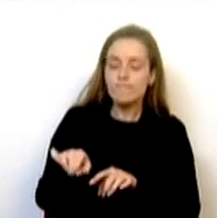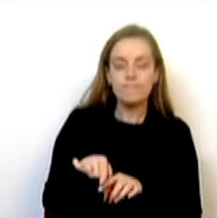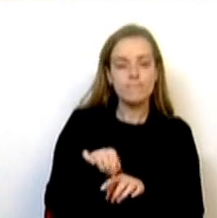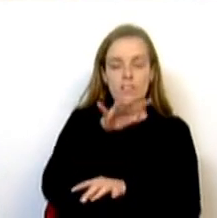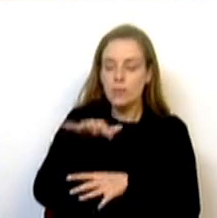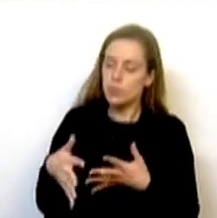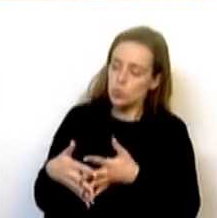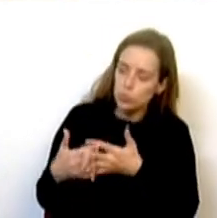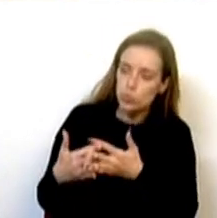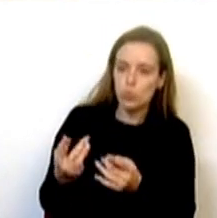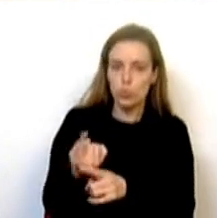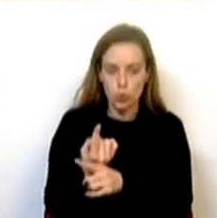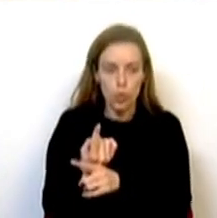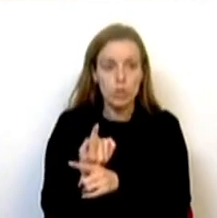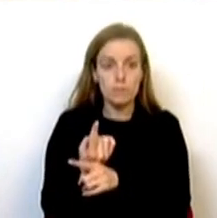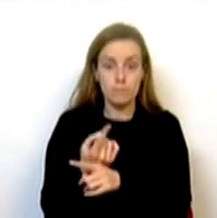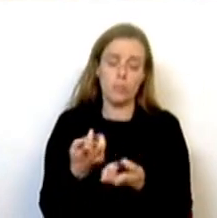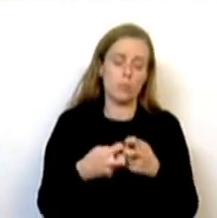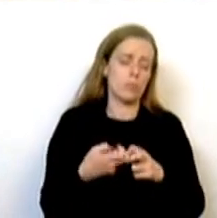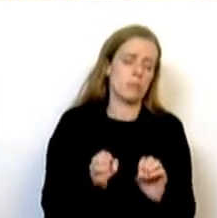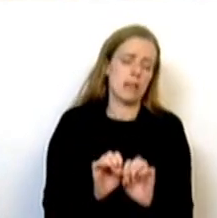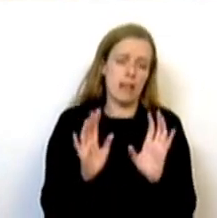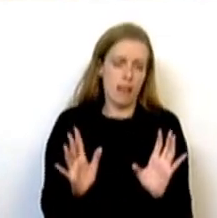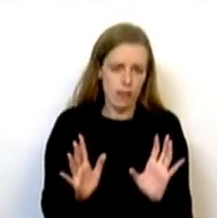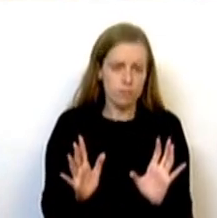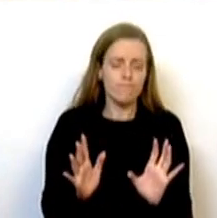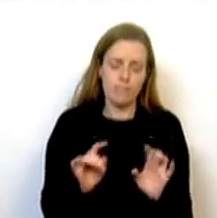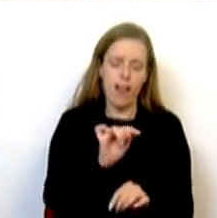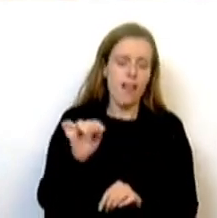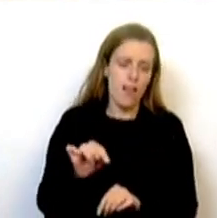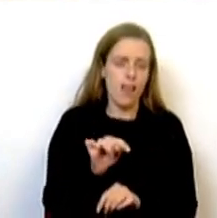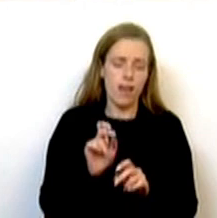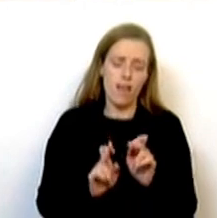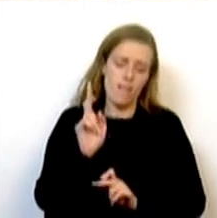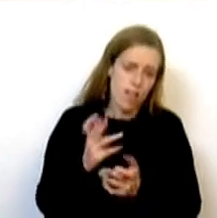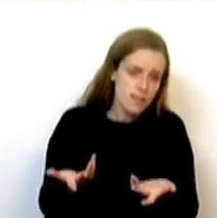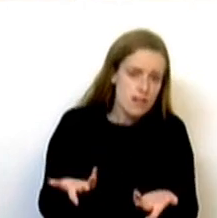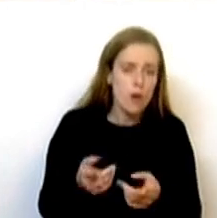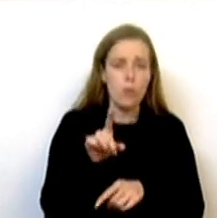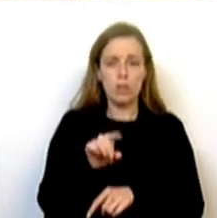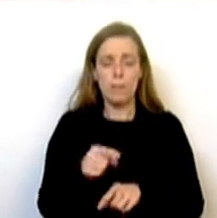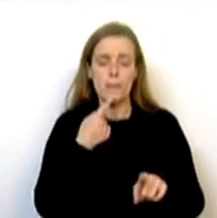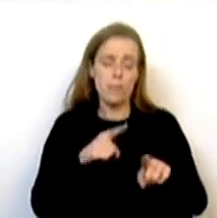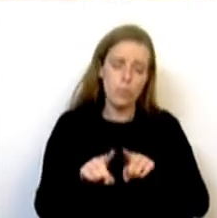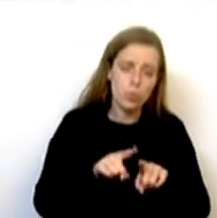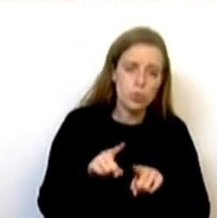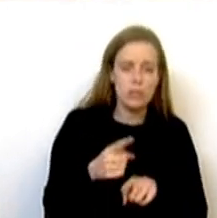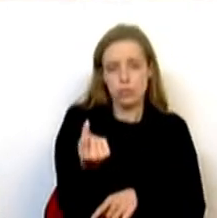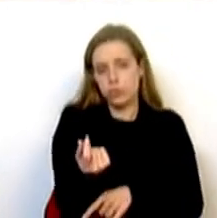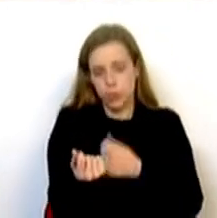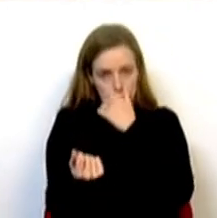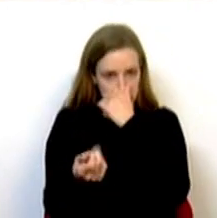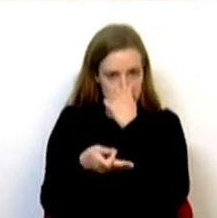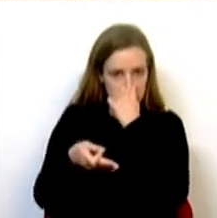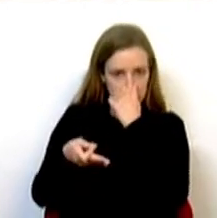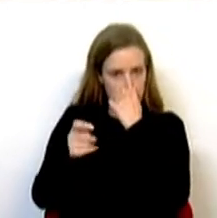e estrutural. Claro que temos problemas de natureza conjuntural. A inflação, a política monetária, tão aplaudida pelo PPE